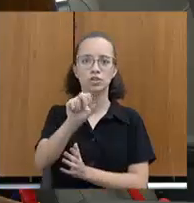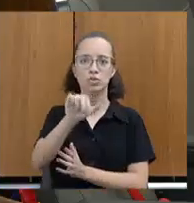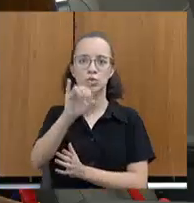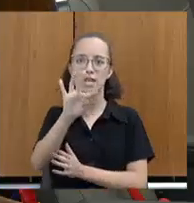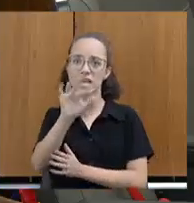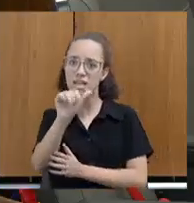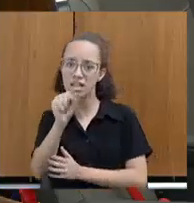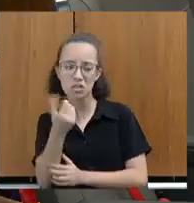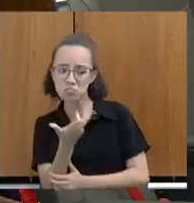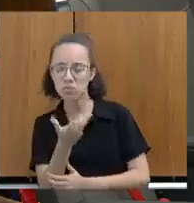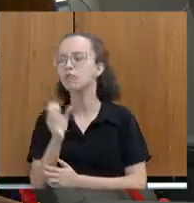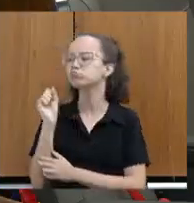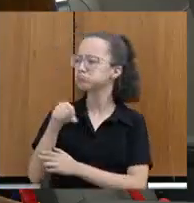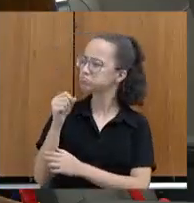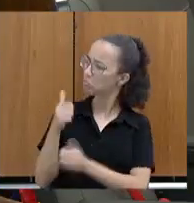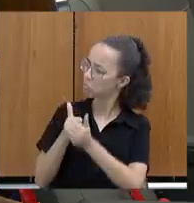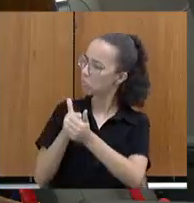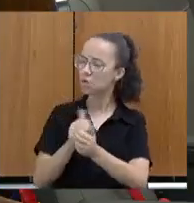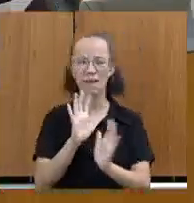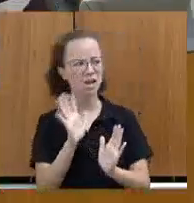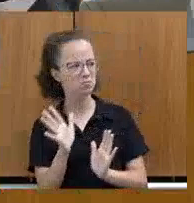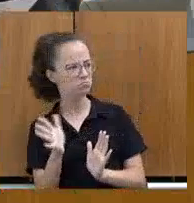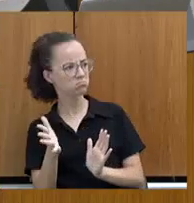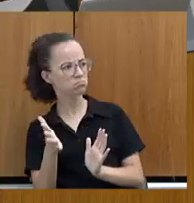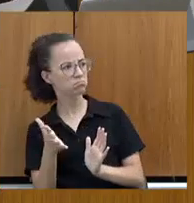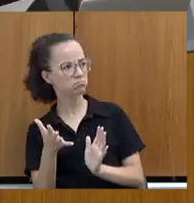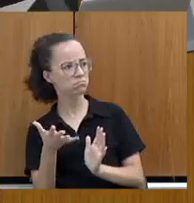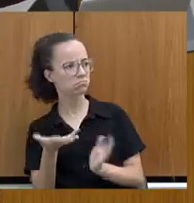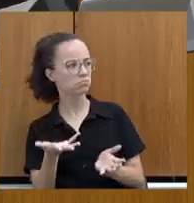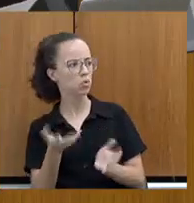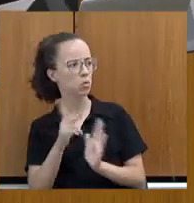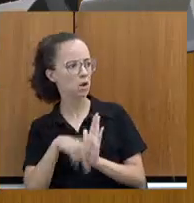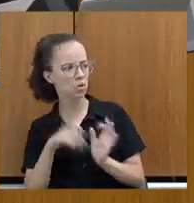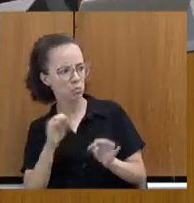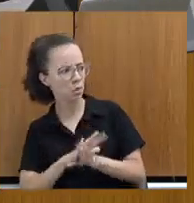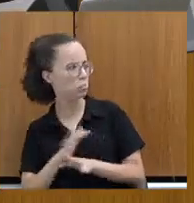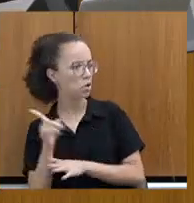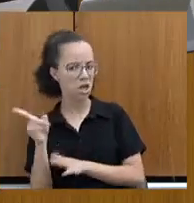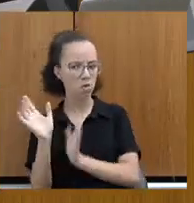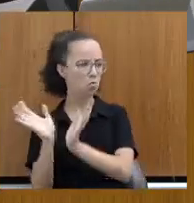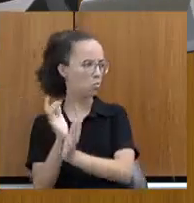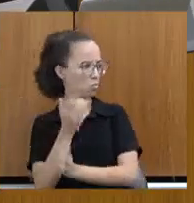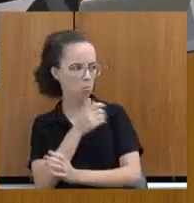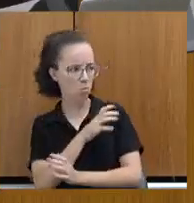Continua todo mundo nesse grupo. Eles não estão sabendo que o plano está pronto. Eu acho que estão...